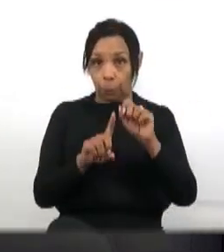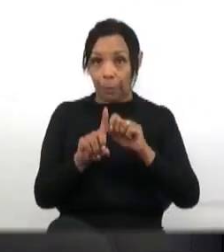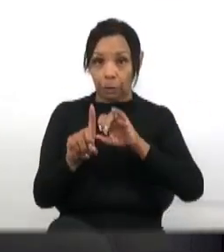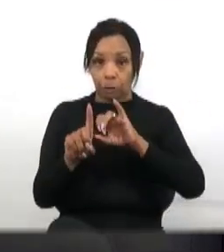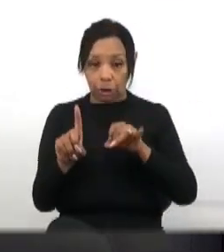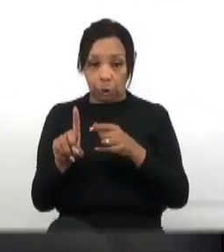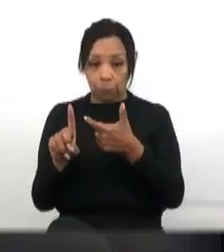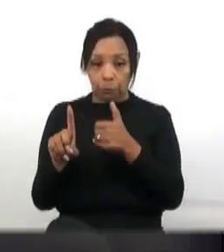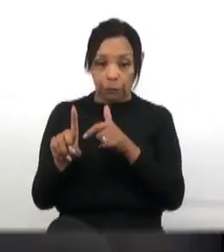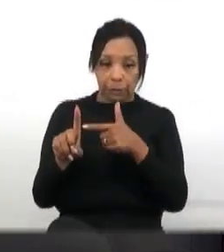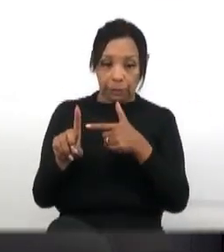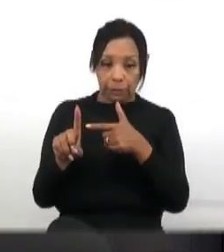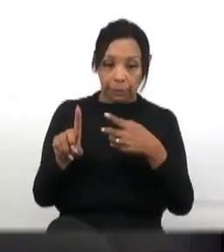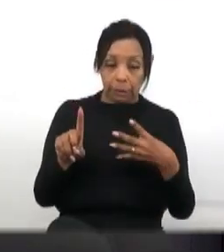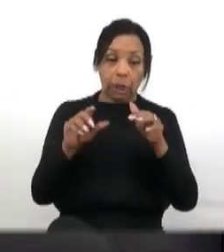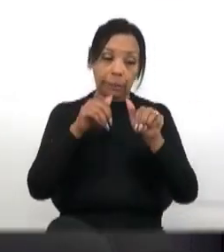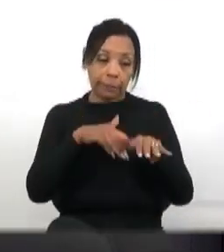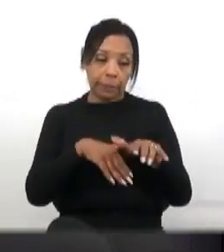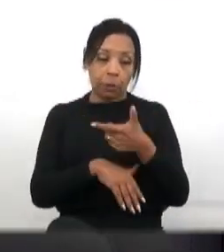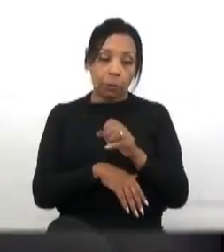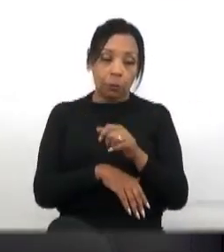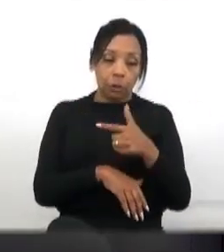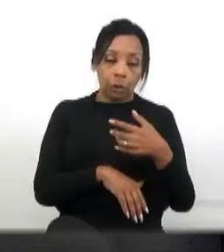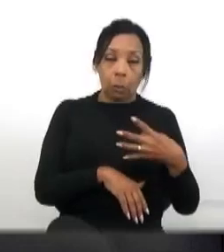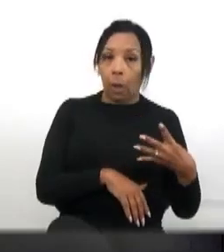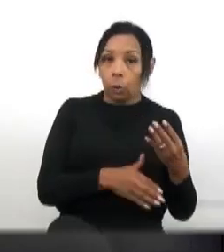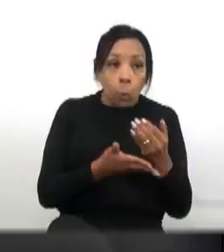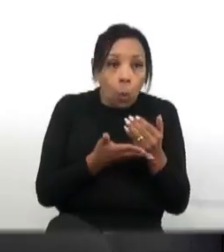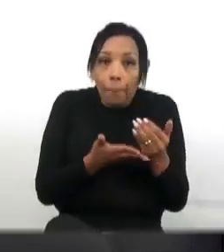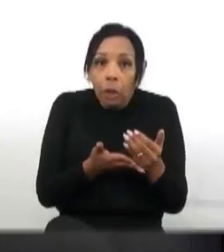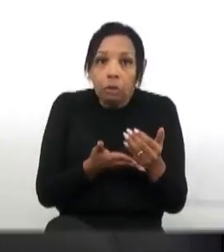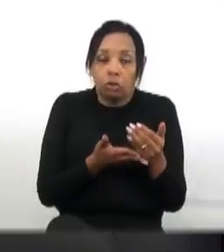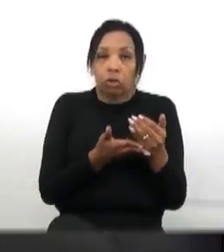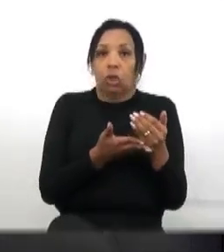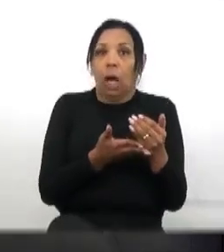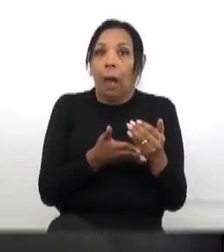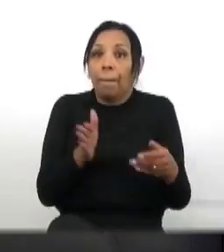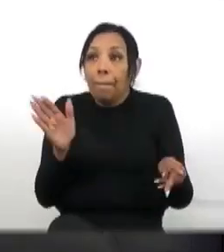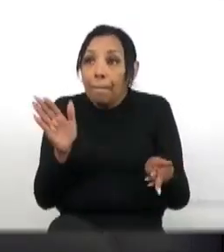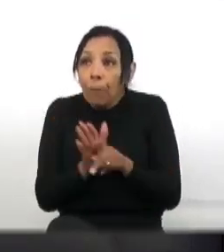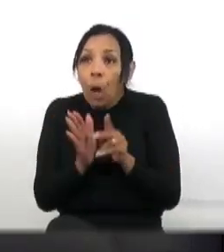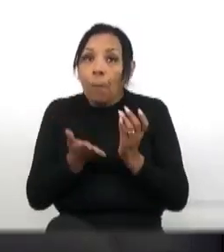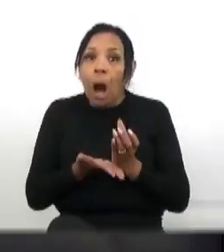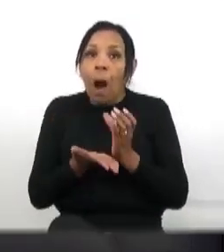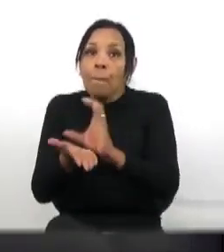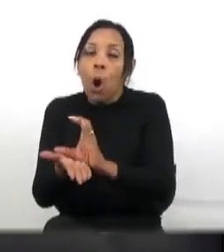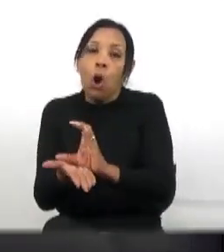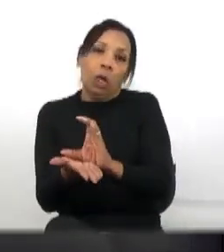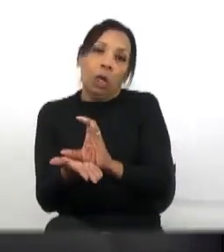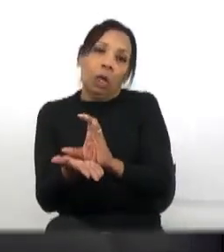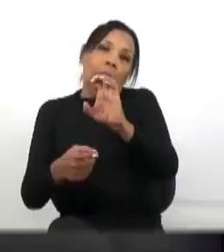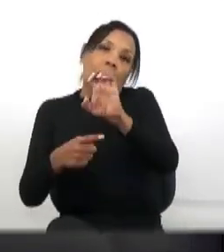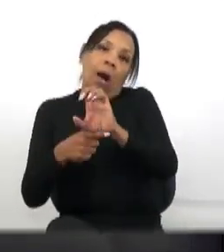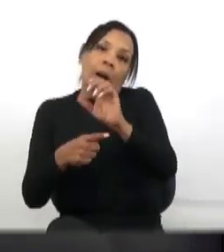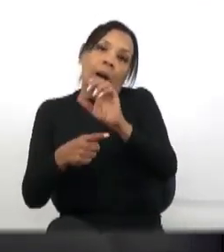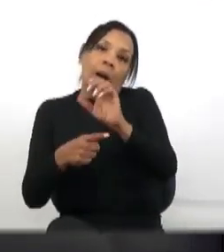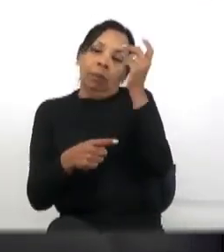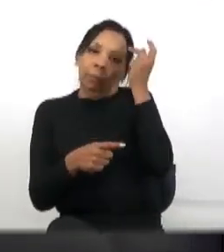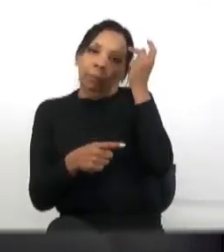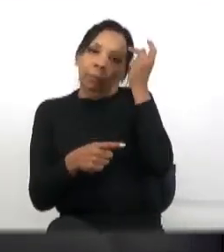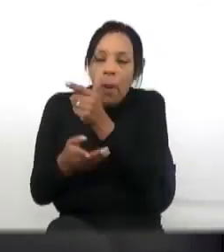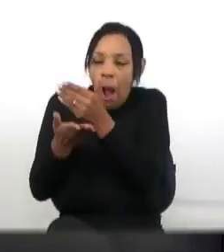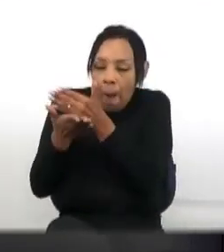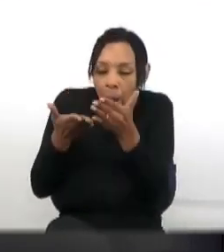nós já estamos em setembro de 2024, ela nem começou, dinheiro do estado, essa obra nem começou, nem